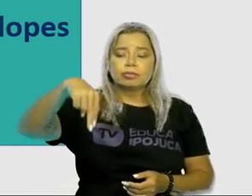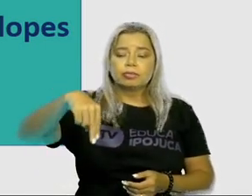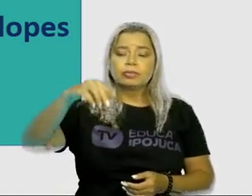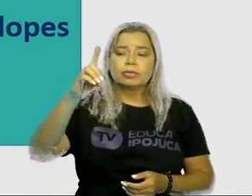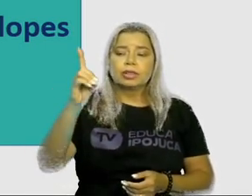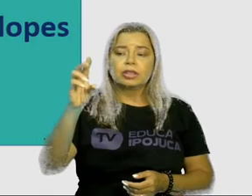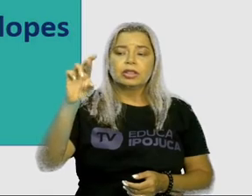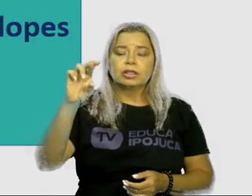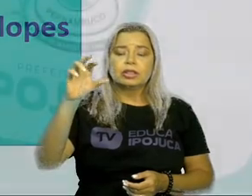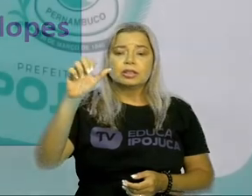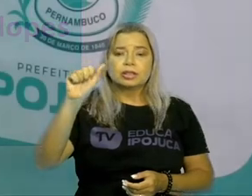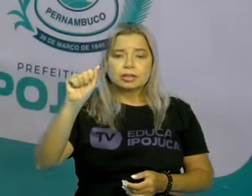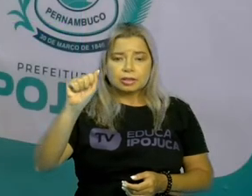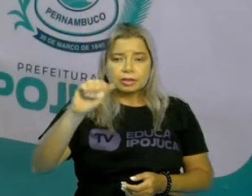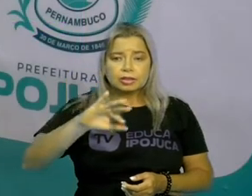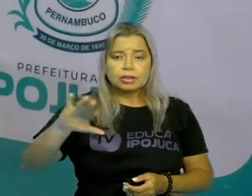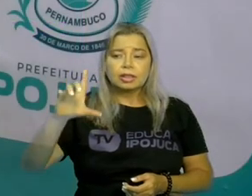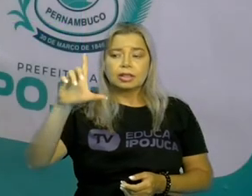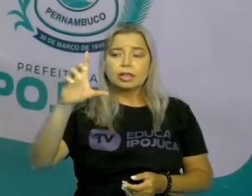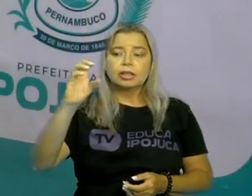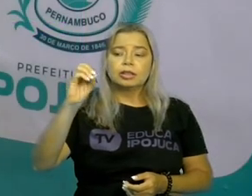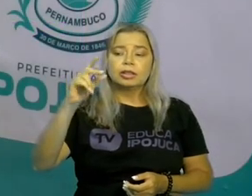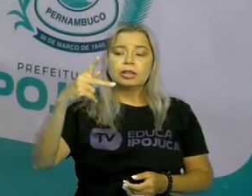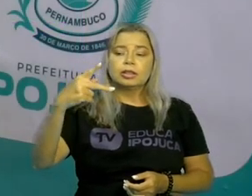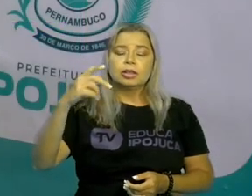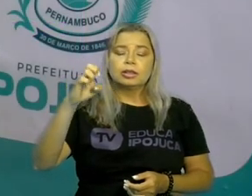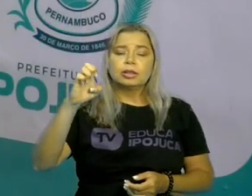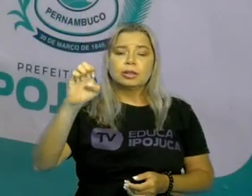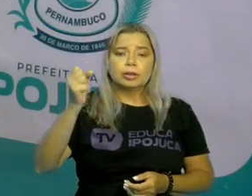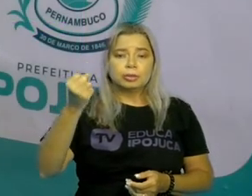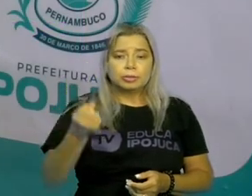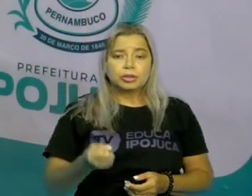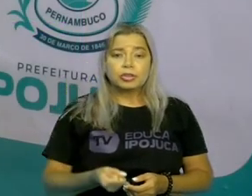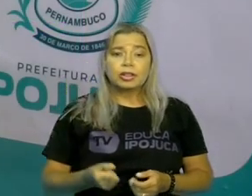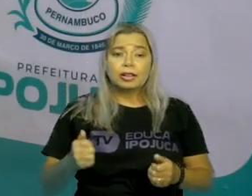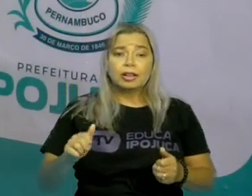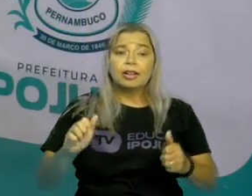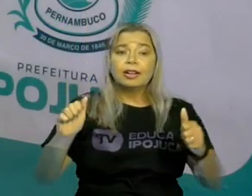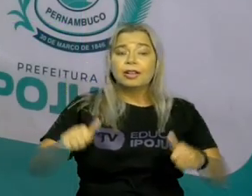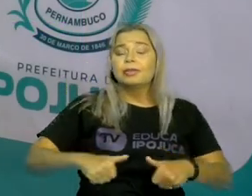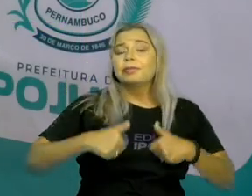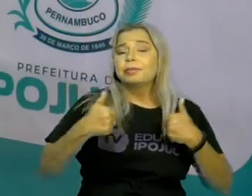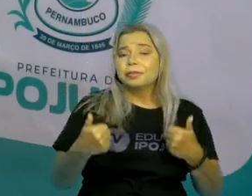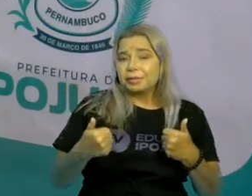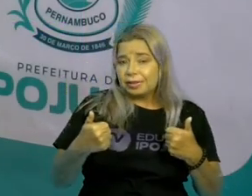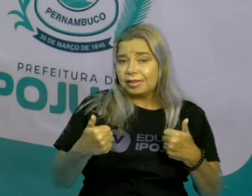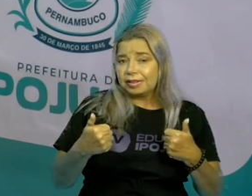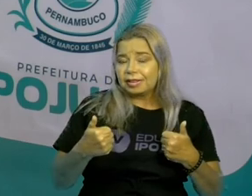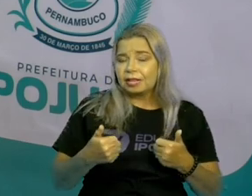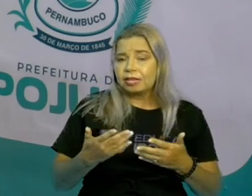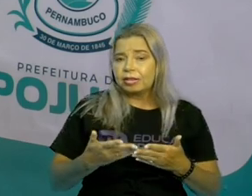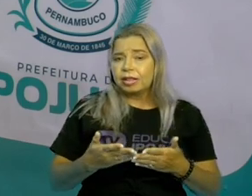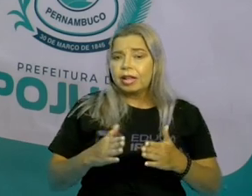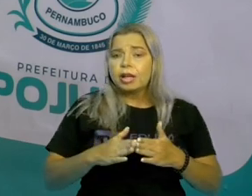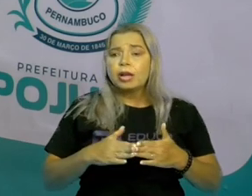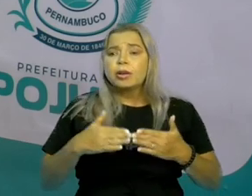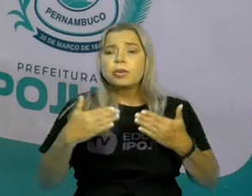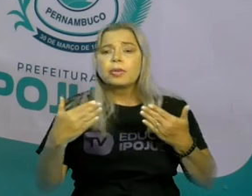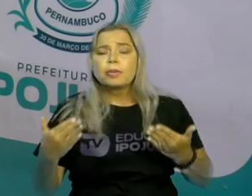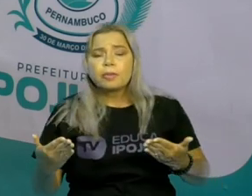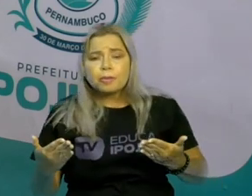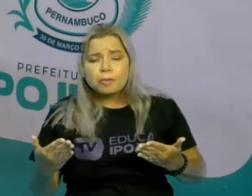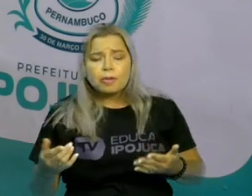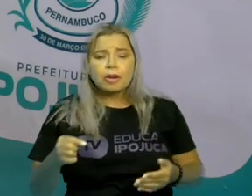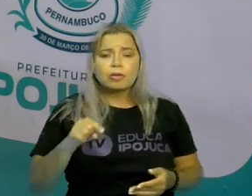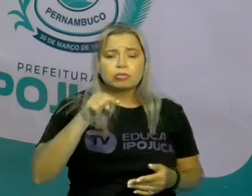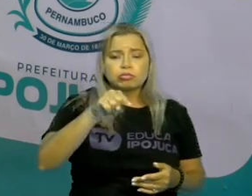O que vocês acharam? Nesse pequeno texto aqui, quais são as pontuações que cabem nele? Vamos lá, fazer